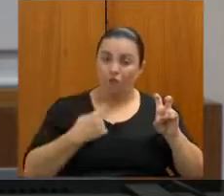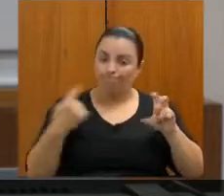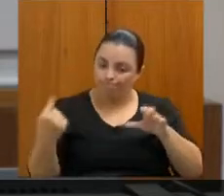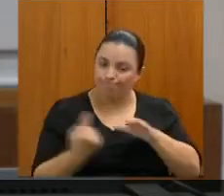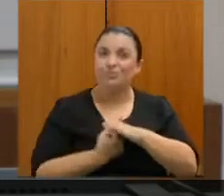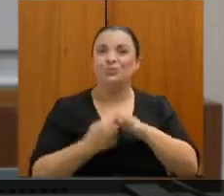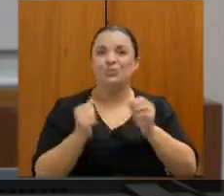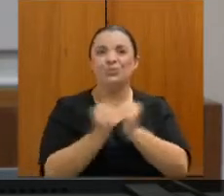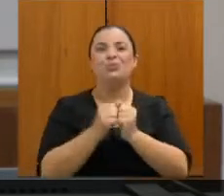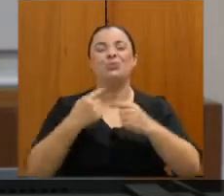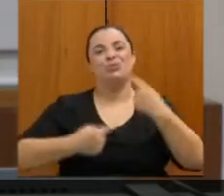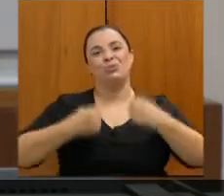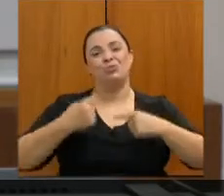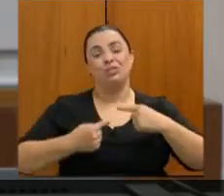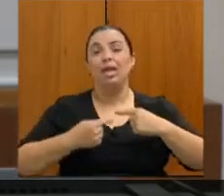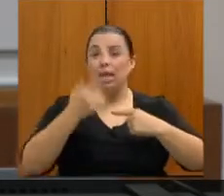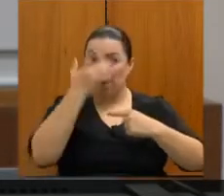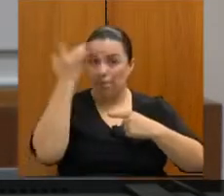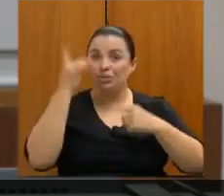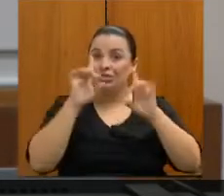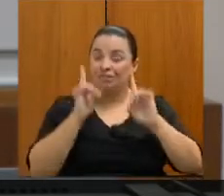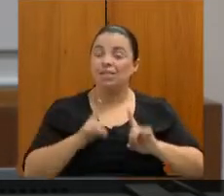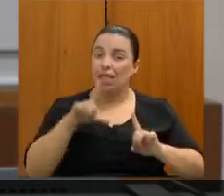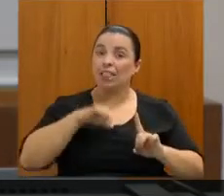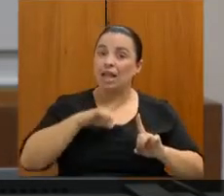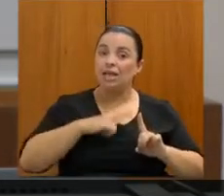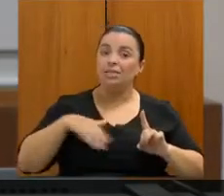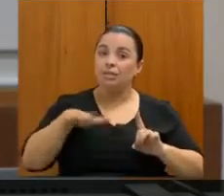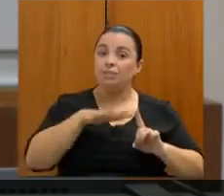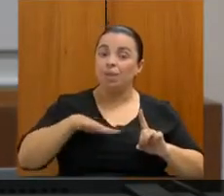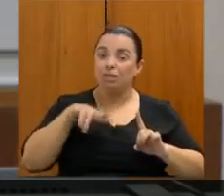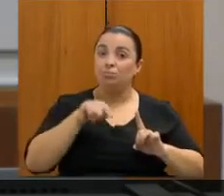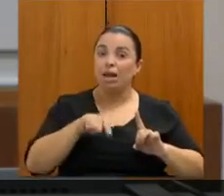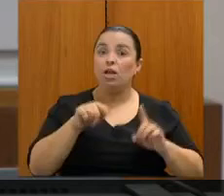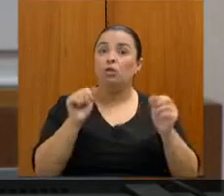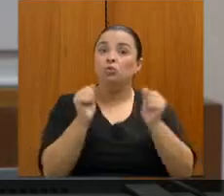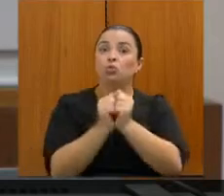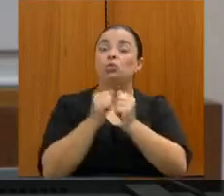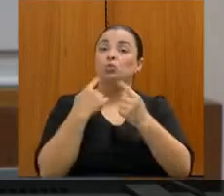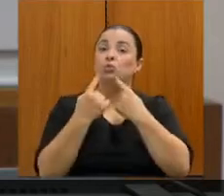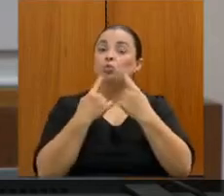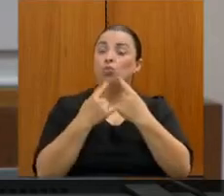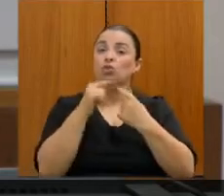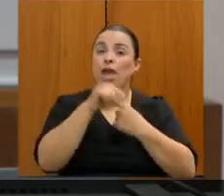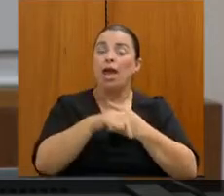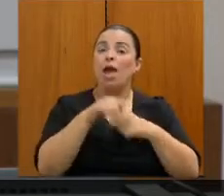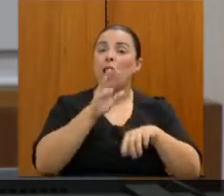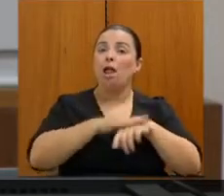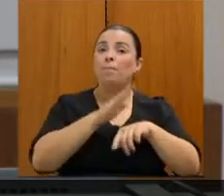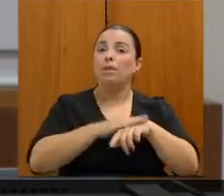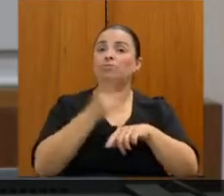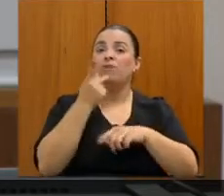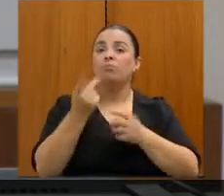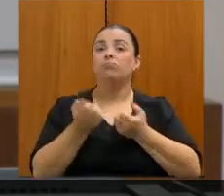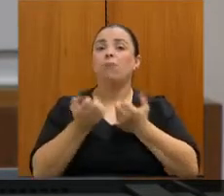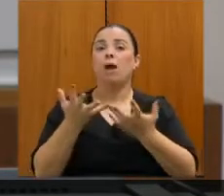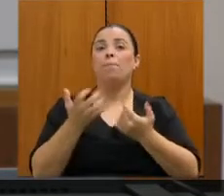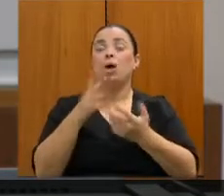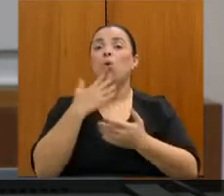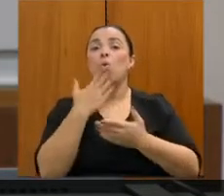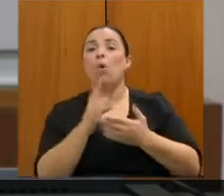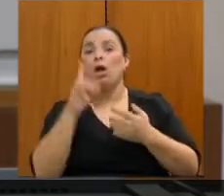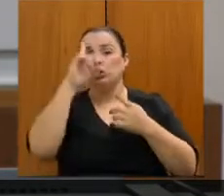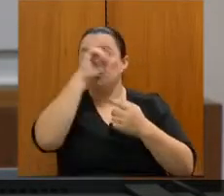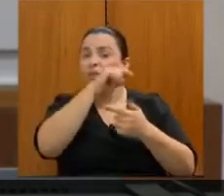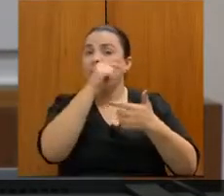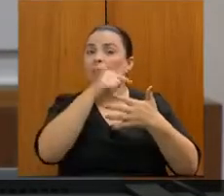esse espaço, principalmente as que estão no mercado de trabalho, para que elas tragam o que são hoje, os dificultadores que elas têm,